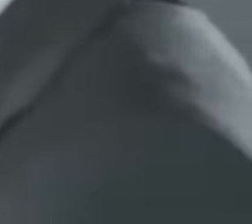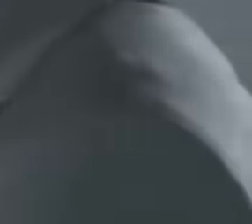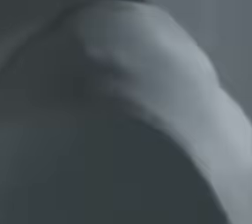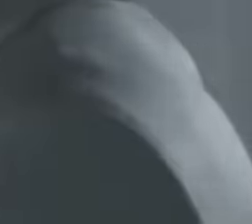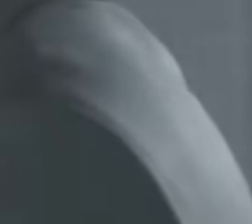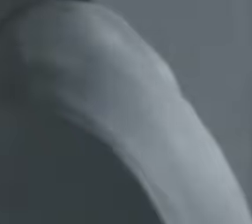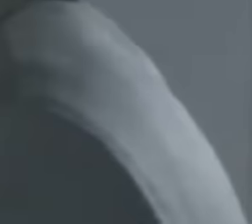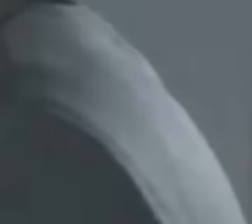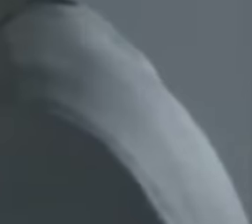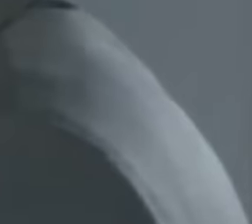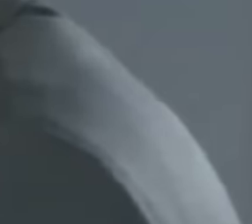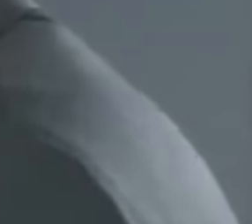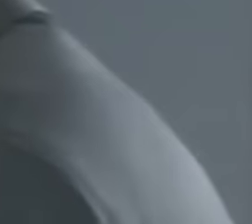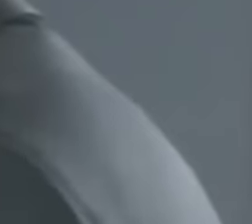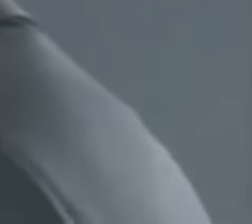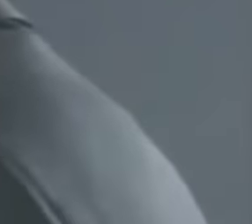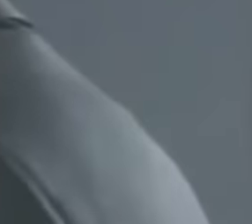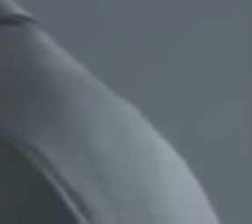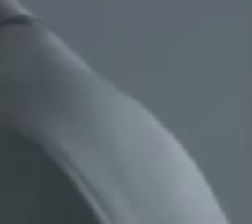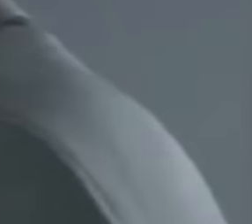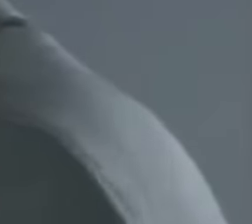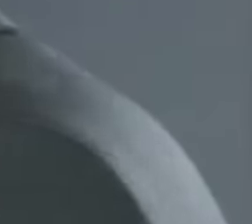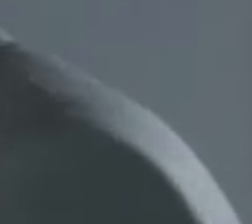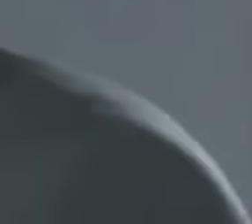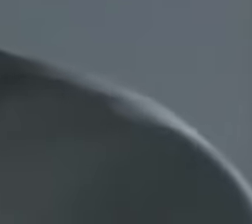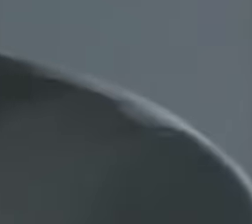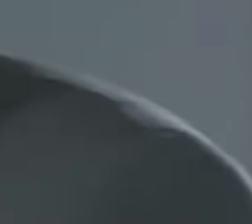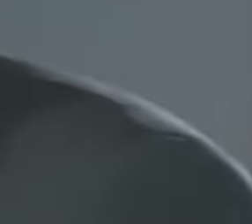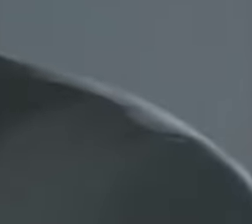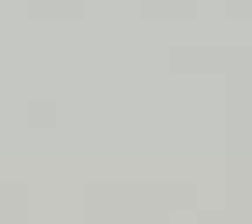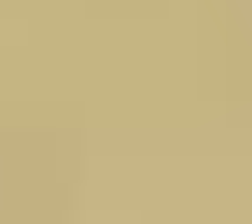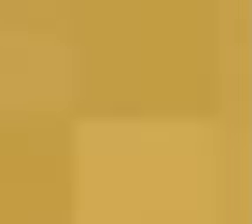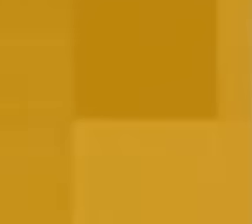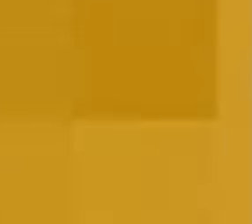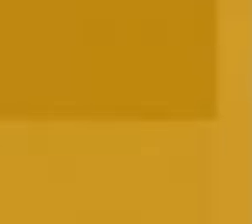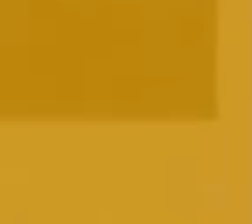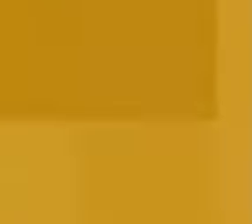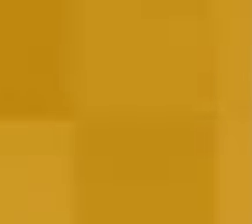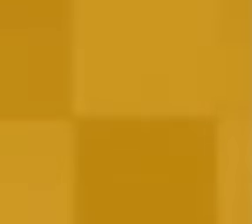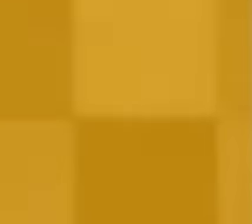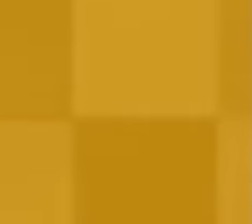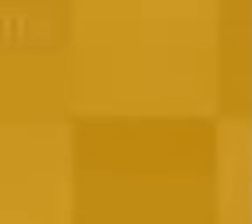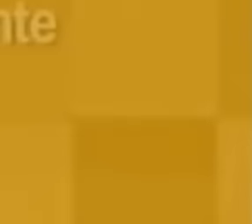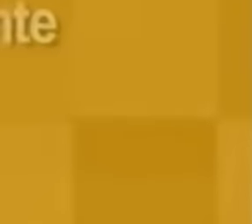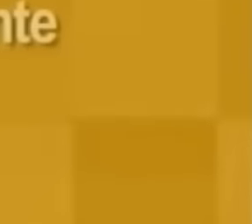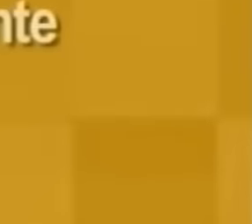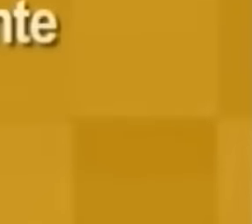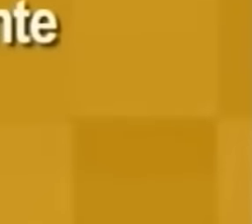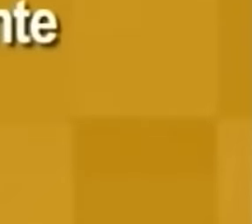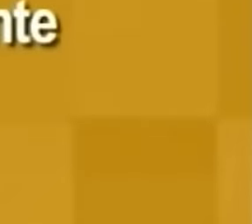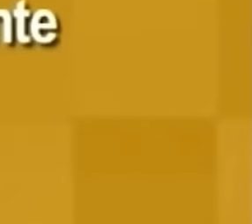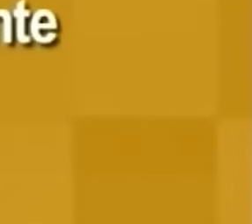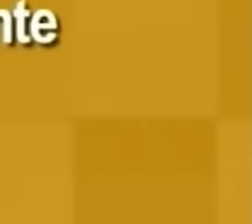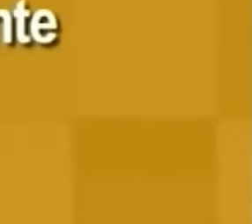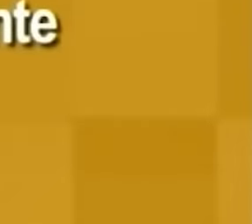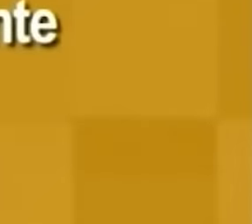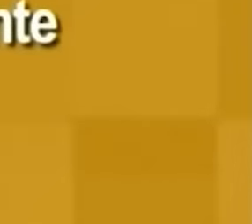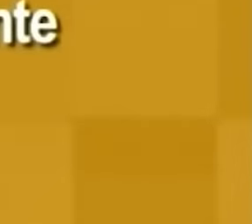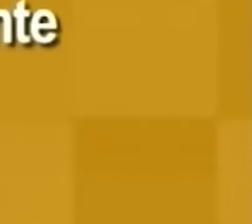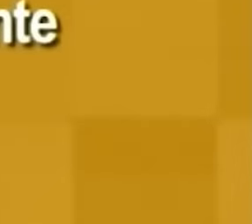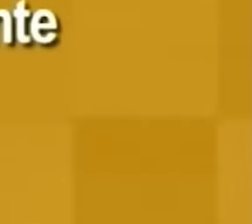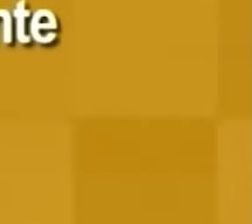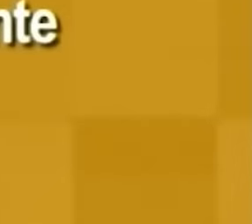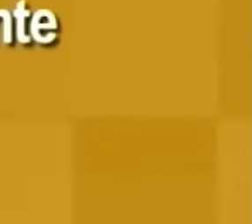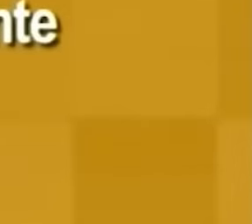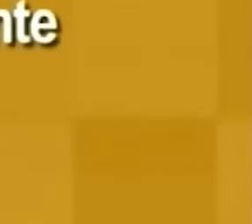relacionado com a felicidade sentimental que é exatamente o medo da felicidade